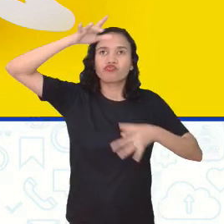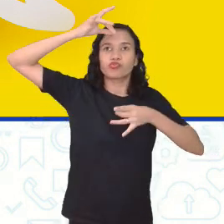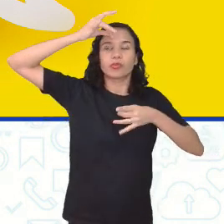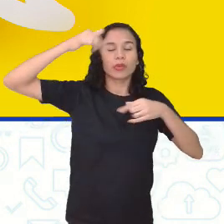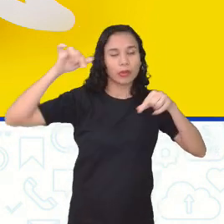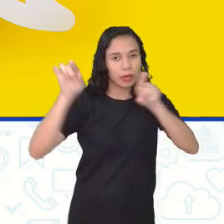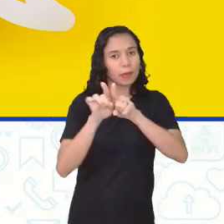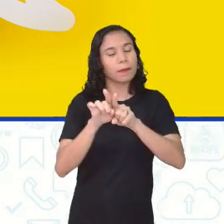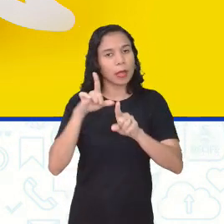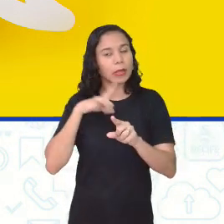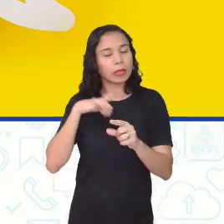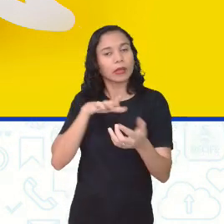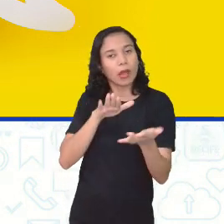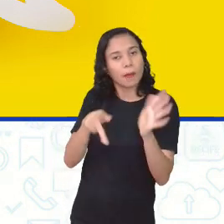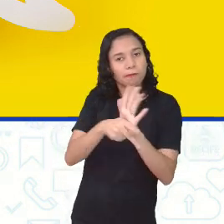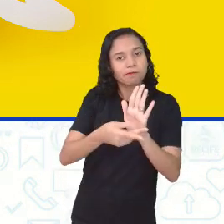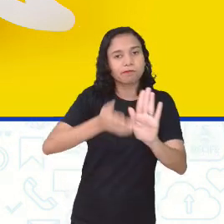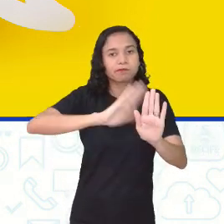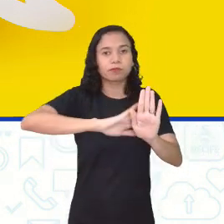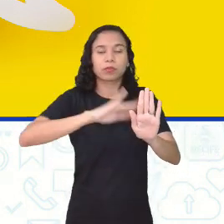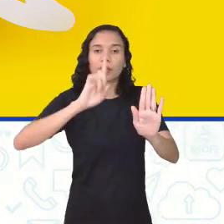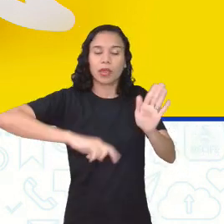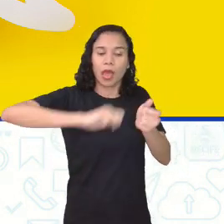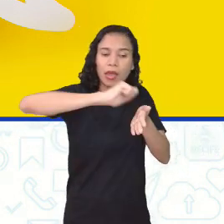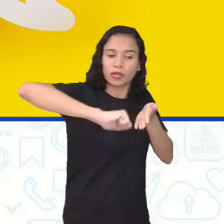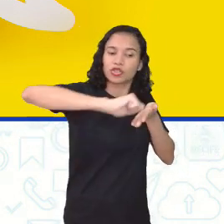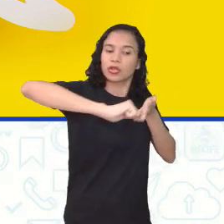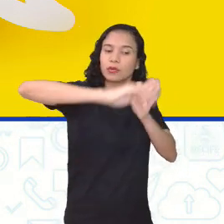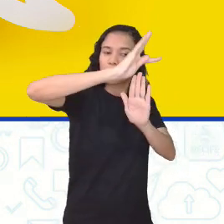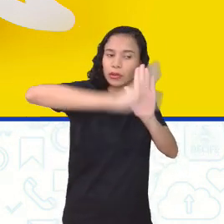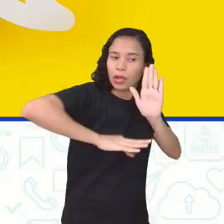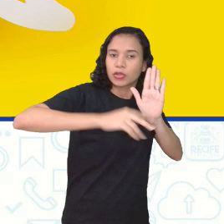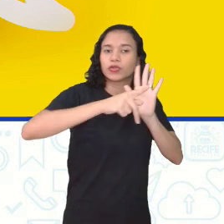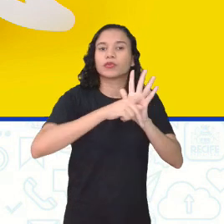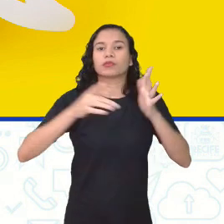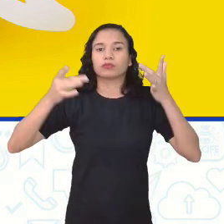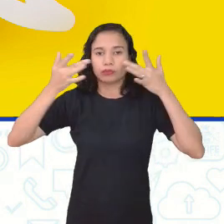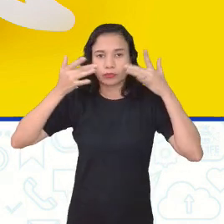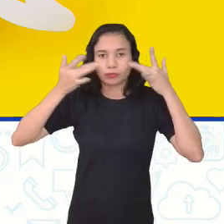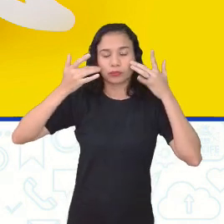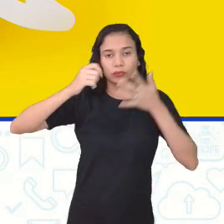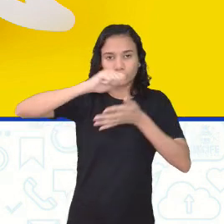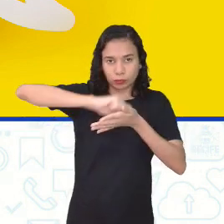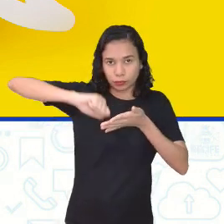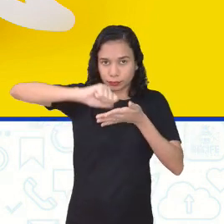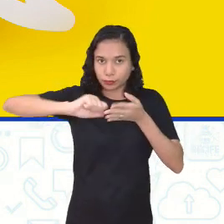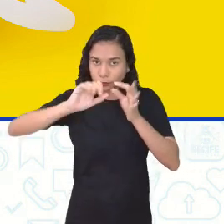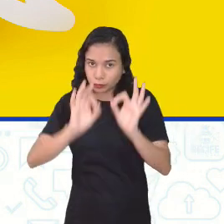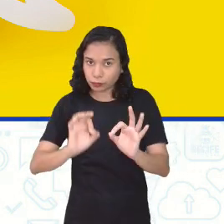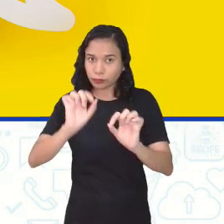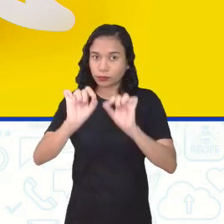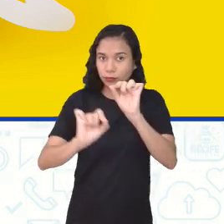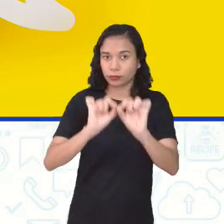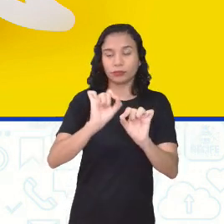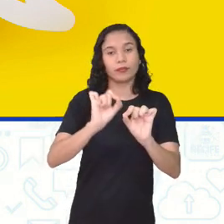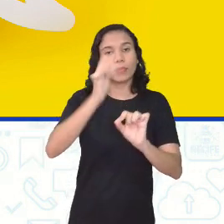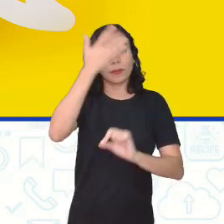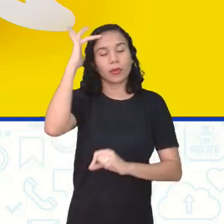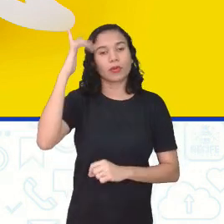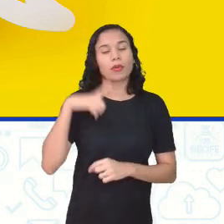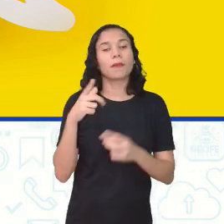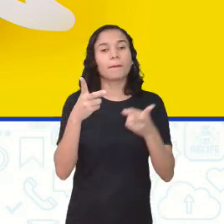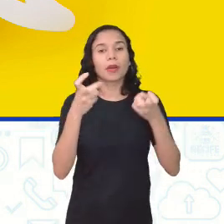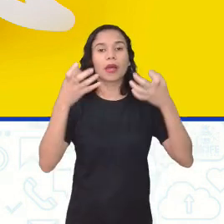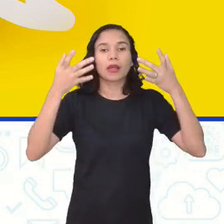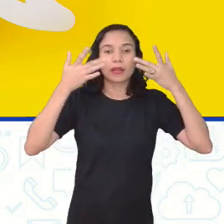ele tem uma contrapartida escrita, que é o texto escrito do teatro. E aí, pronto, o teatro